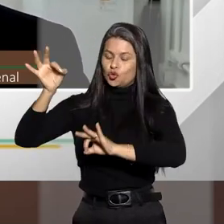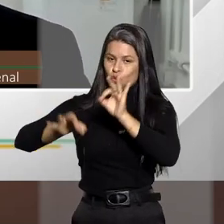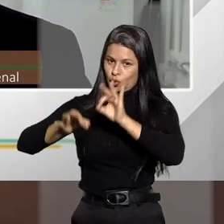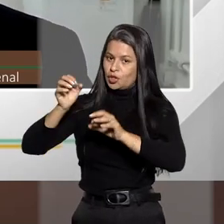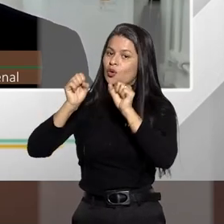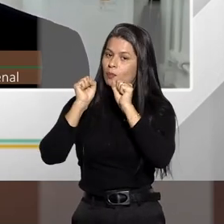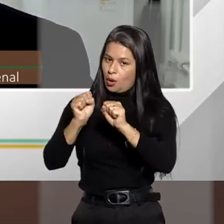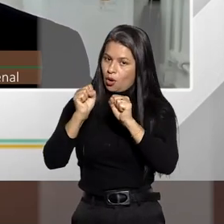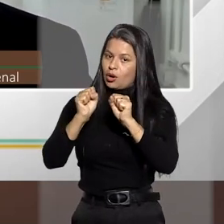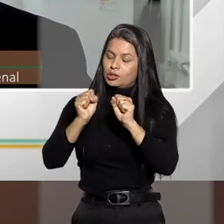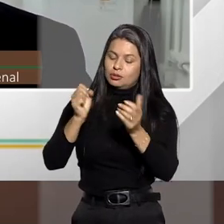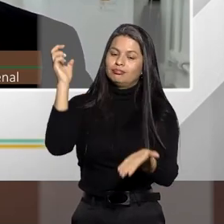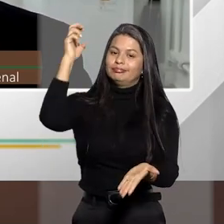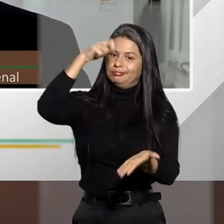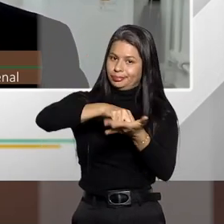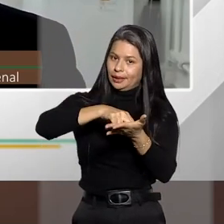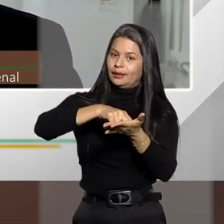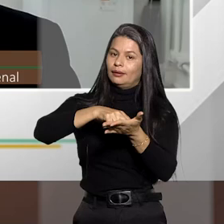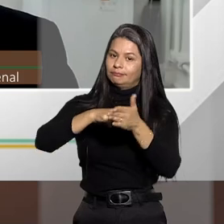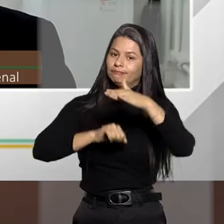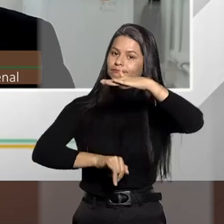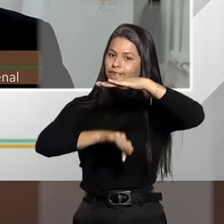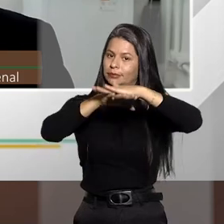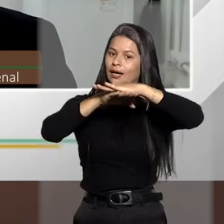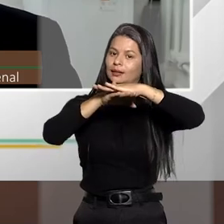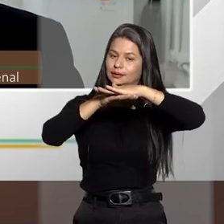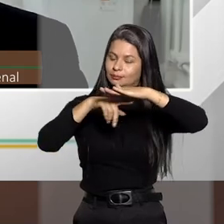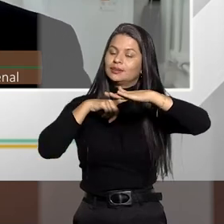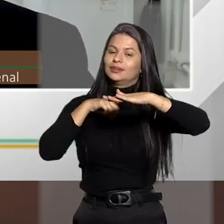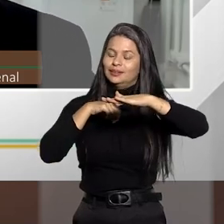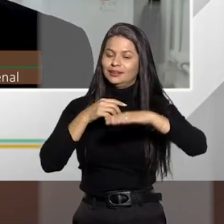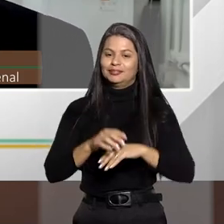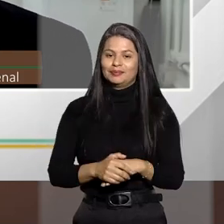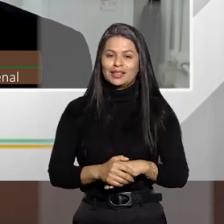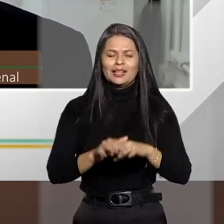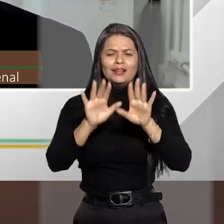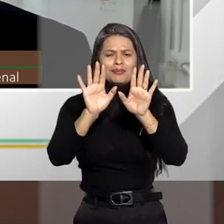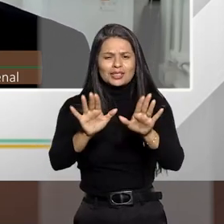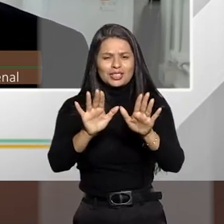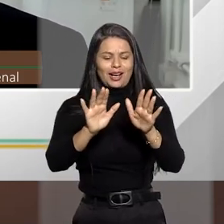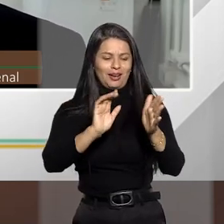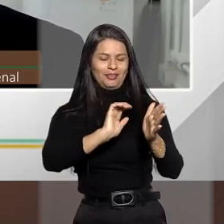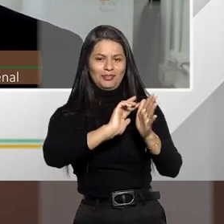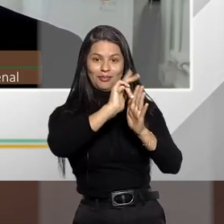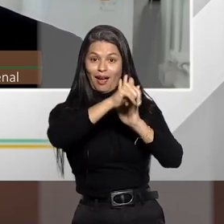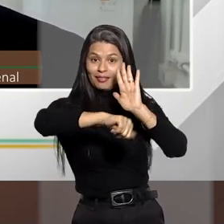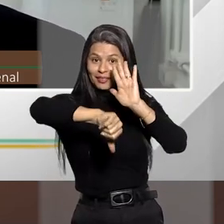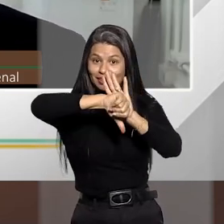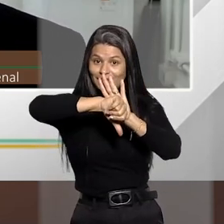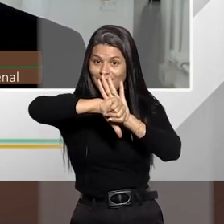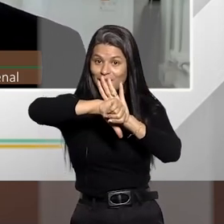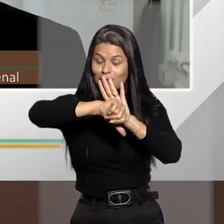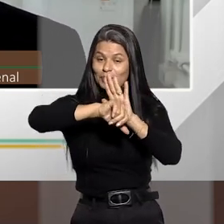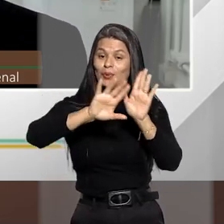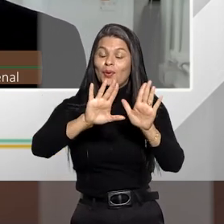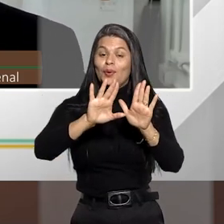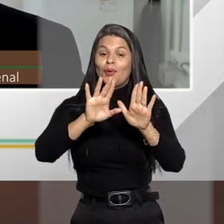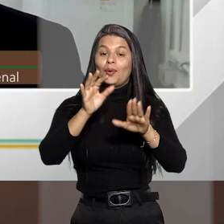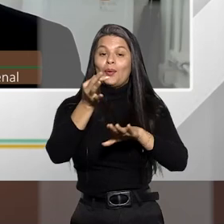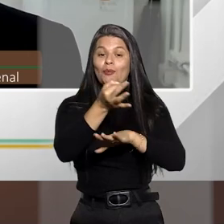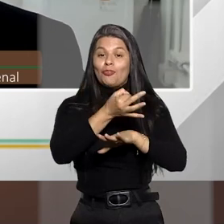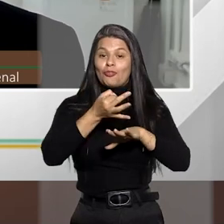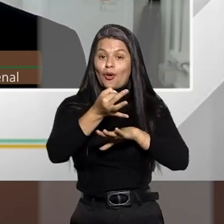a pena de um sexto até metade nesse tipo de concurso. Já no concurso formal impróprio, também chamado de